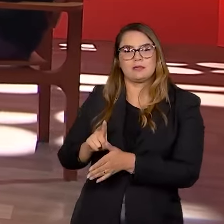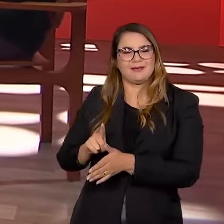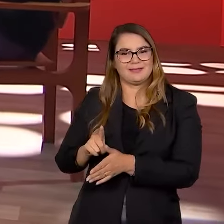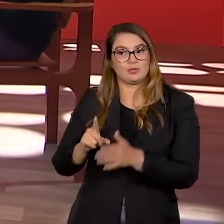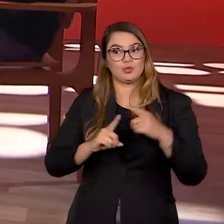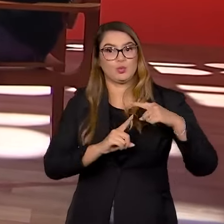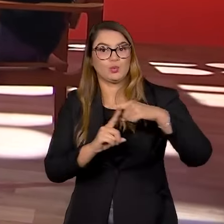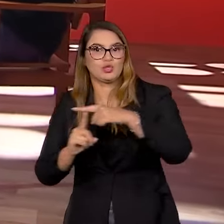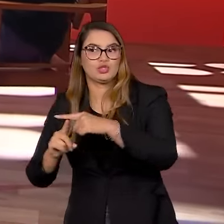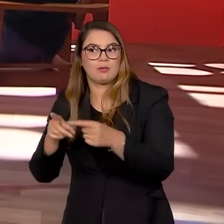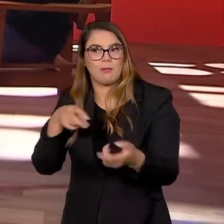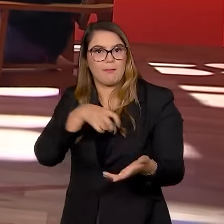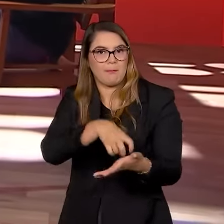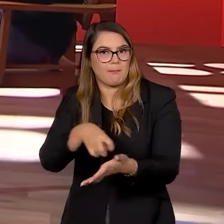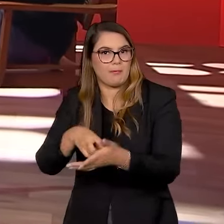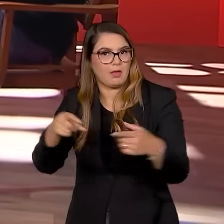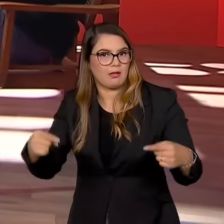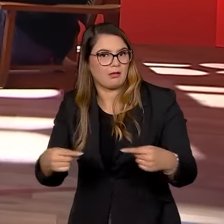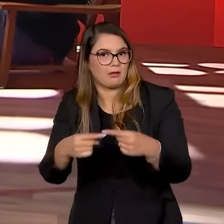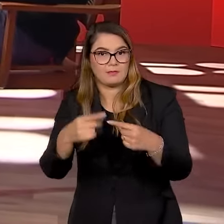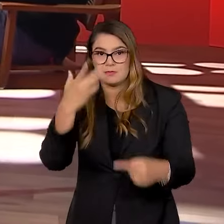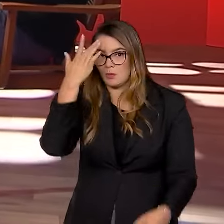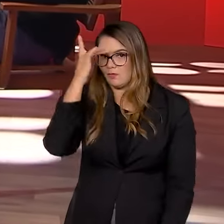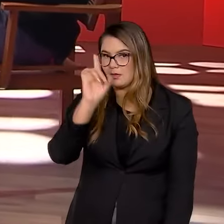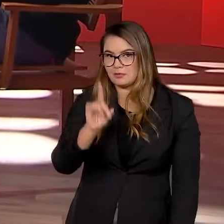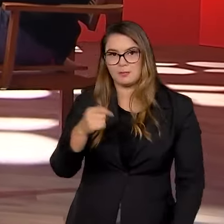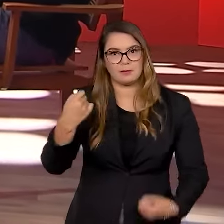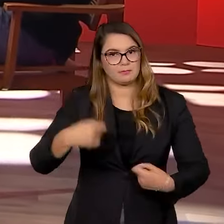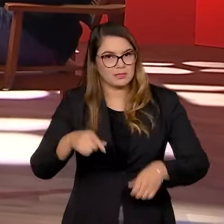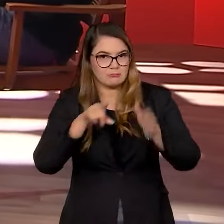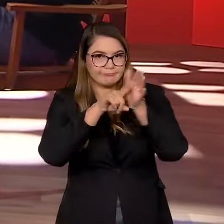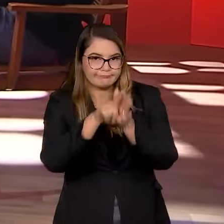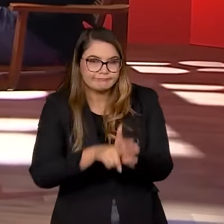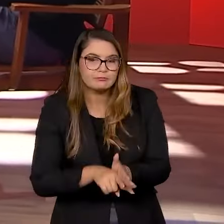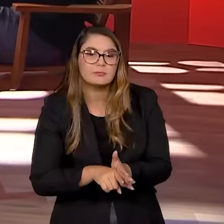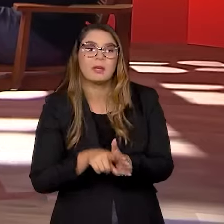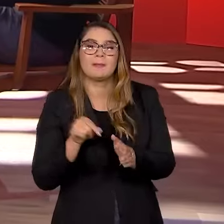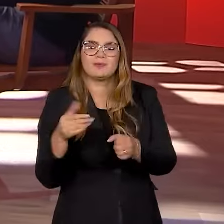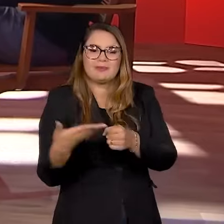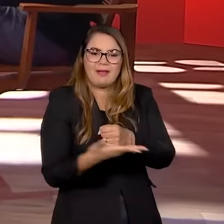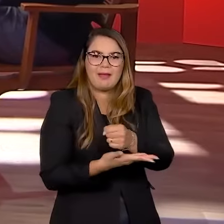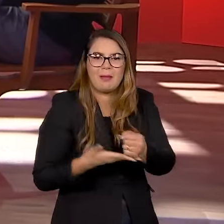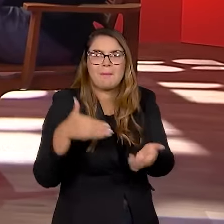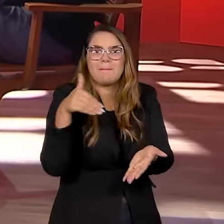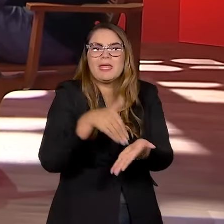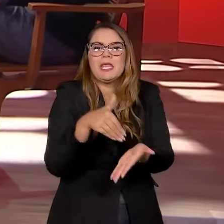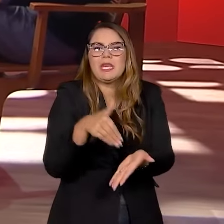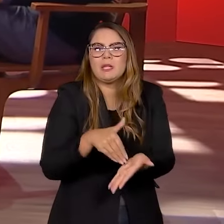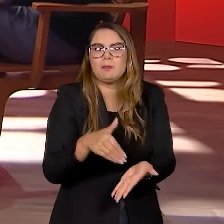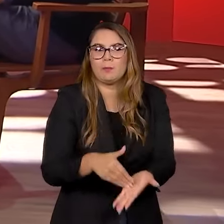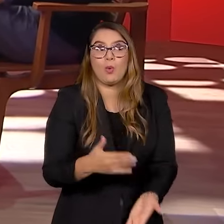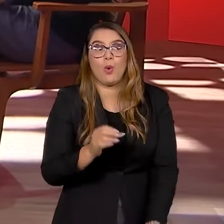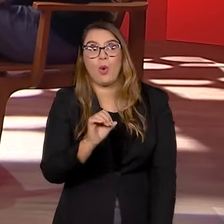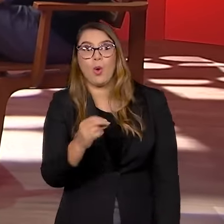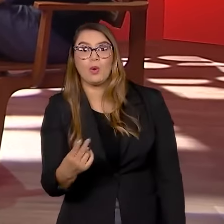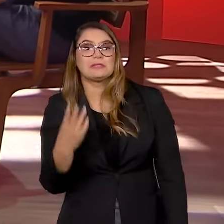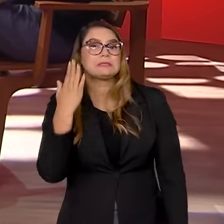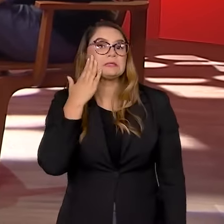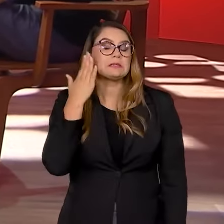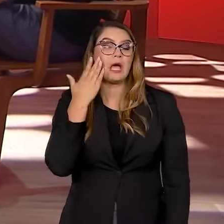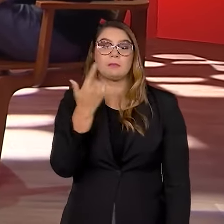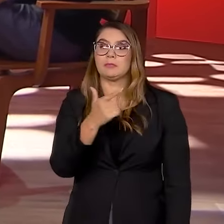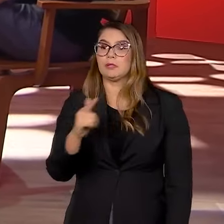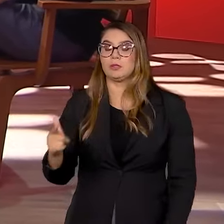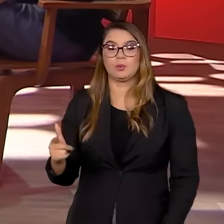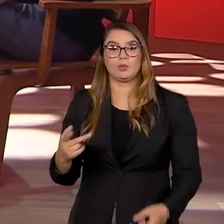e o tipo de pena a ele correspondente. Você não vai saber sem investigar. Mas se você não tem elementos mínimos, ou se você já sabe que não